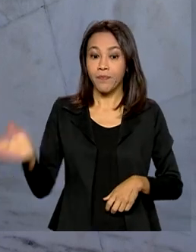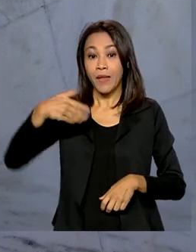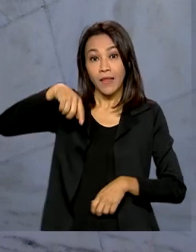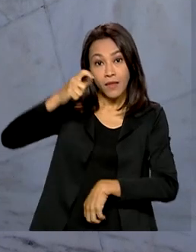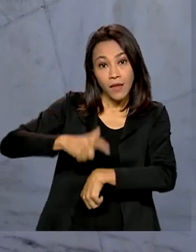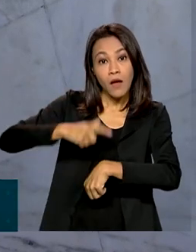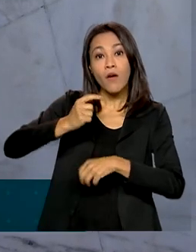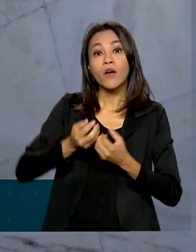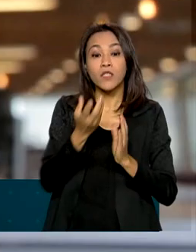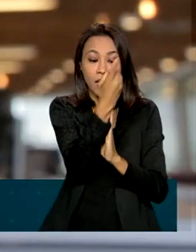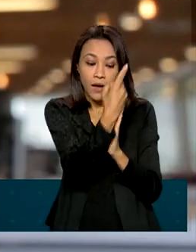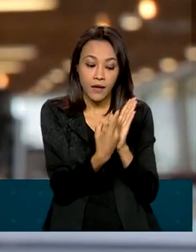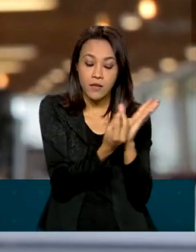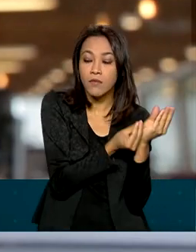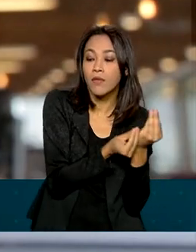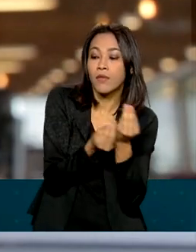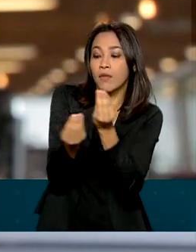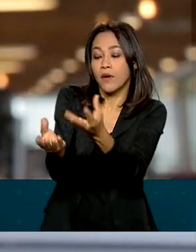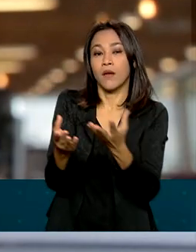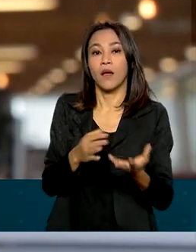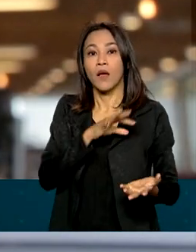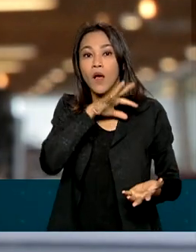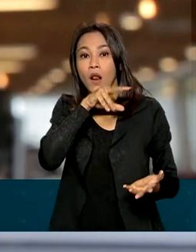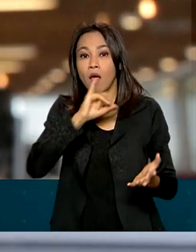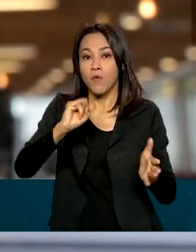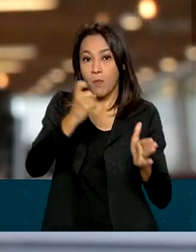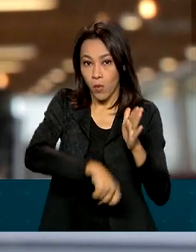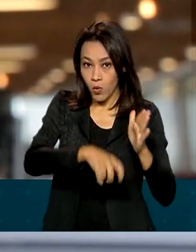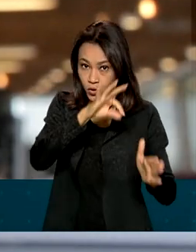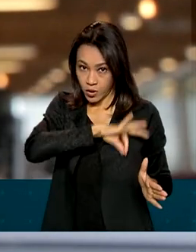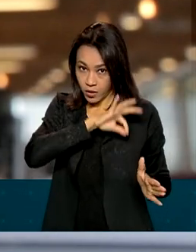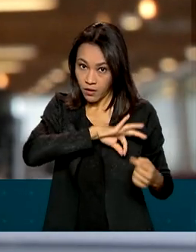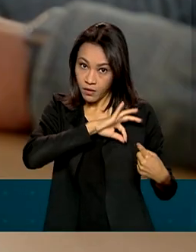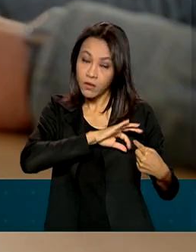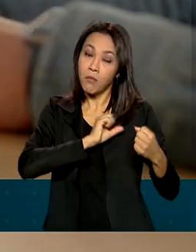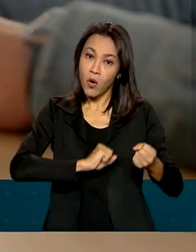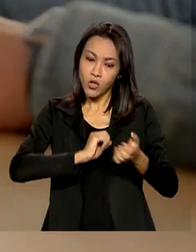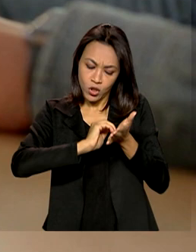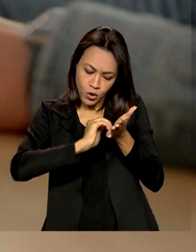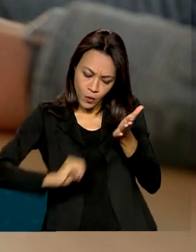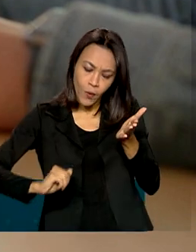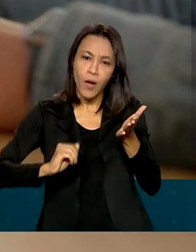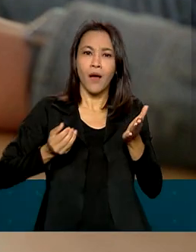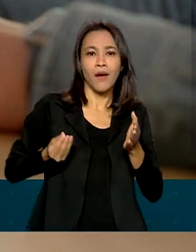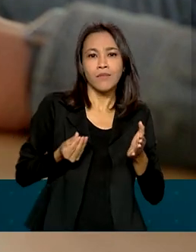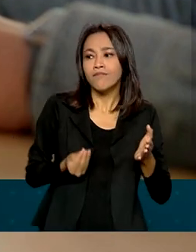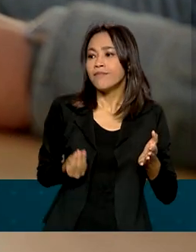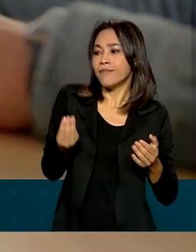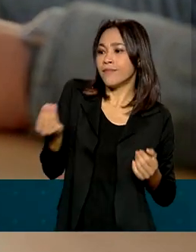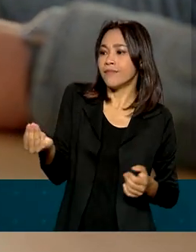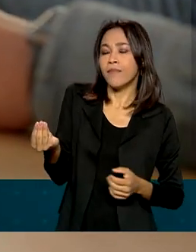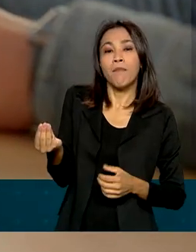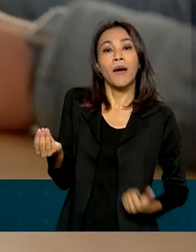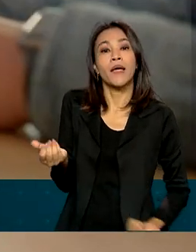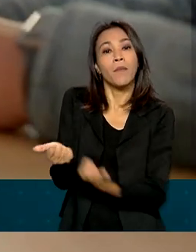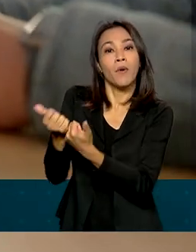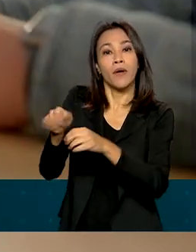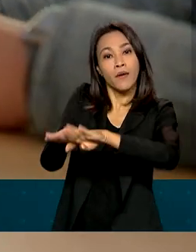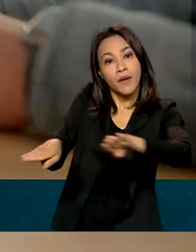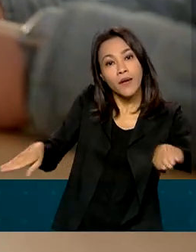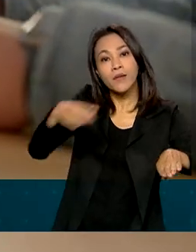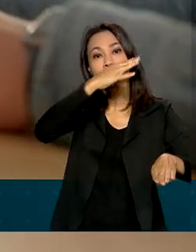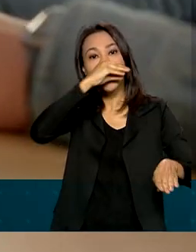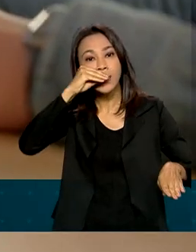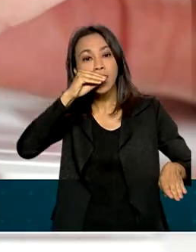as contas com o leão, o contribuinte pode doar parte do Imposto de Renda para fundos que apoiam crianças e adolescentes